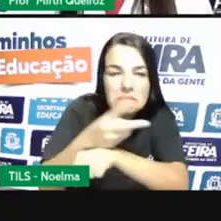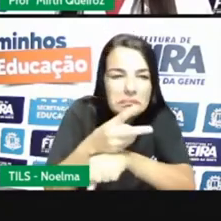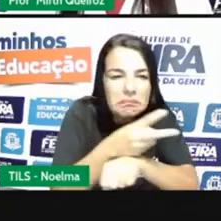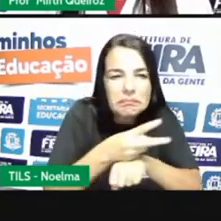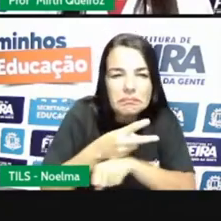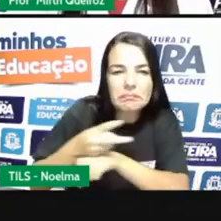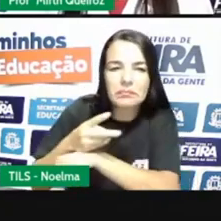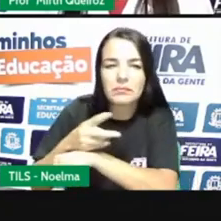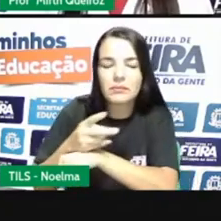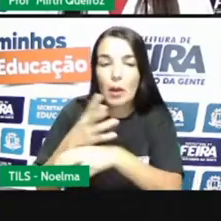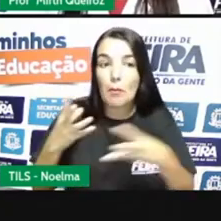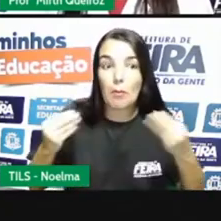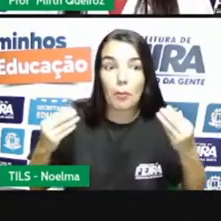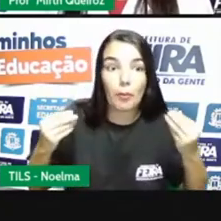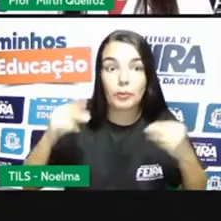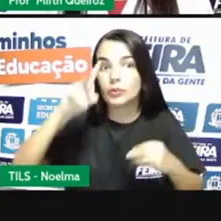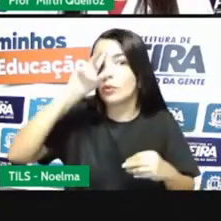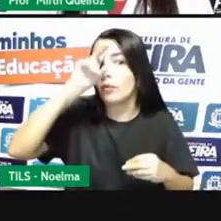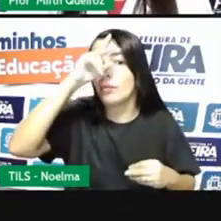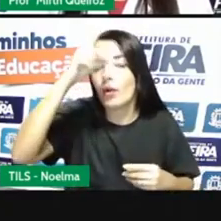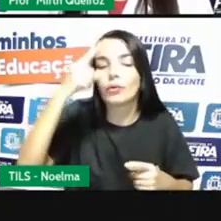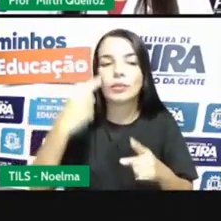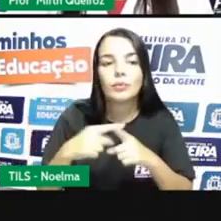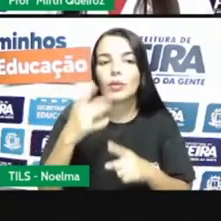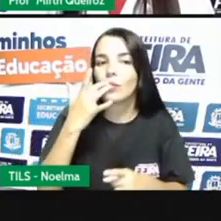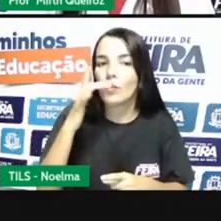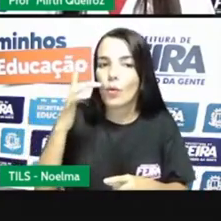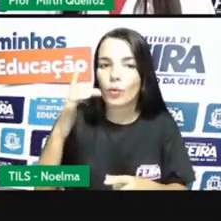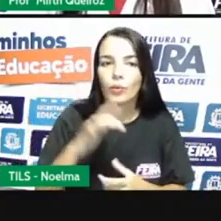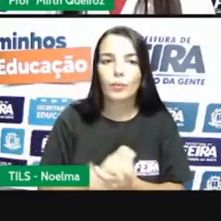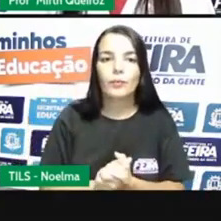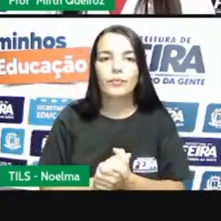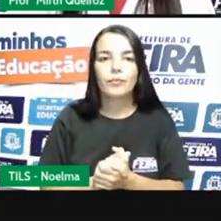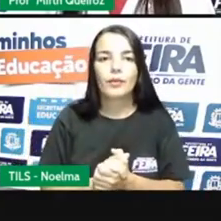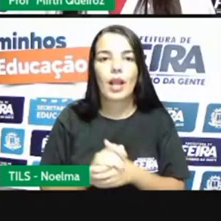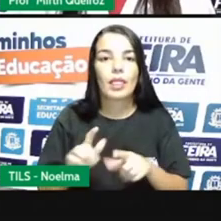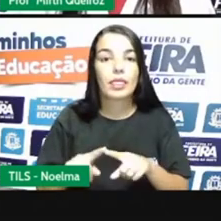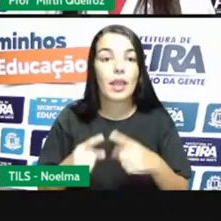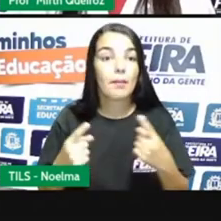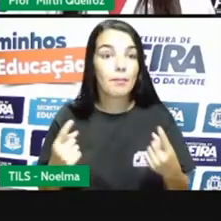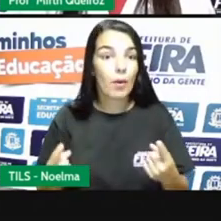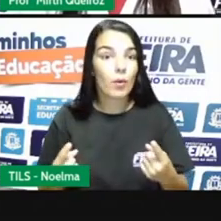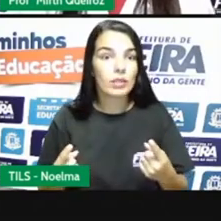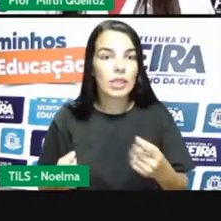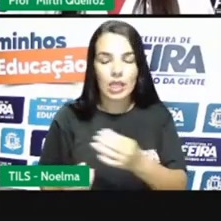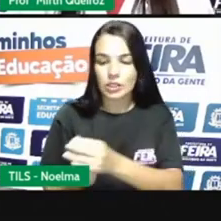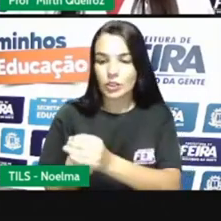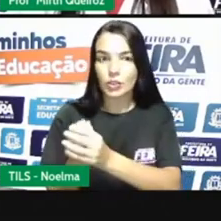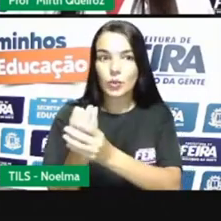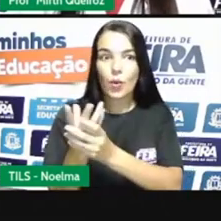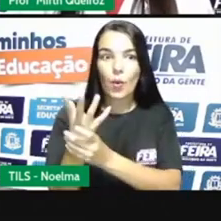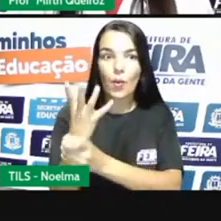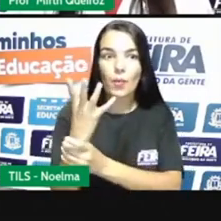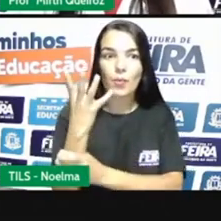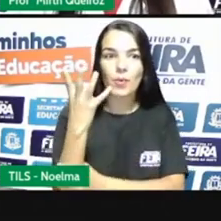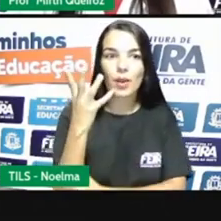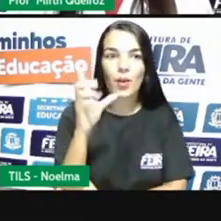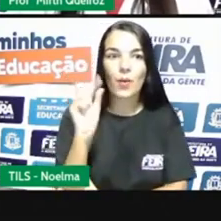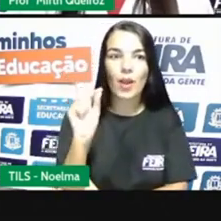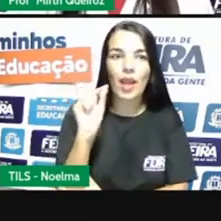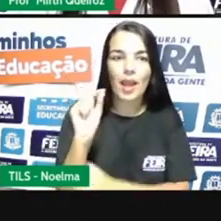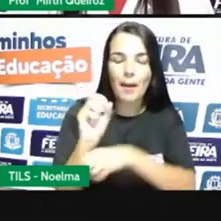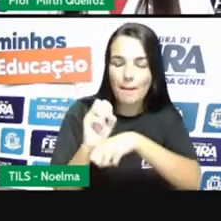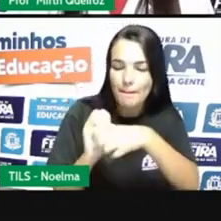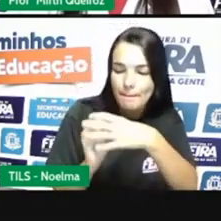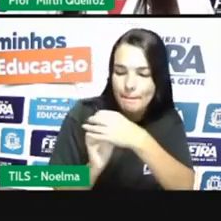a então descoberta do ouro pelos bandeirantes. Vem a descoberta de ouro e diamante em Minas